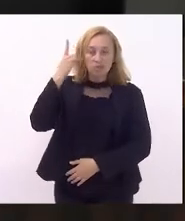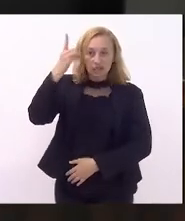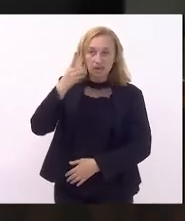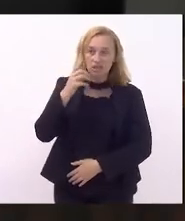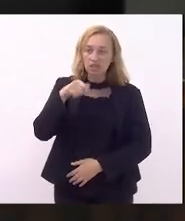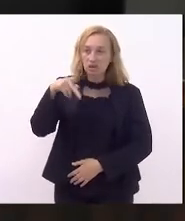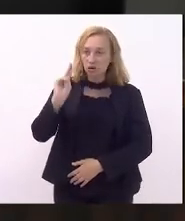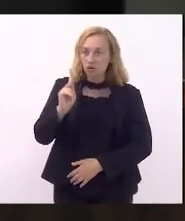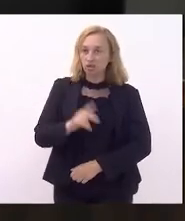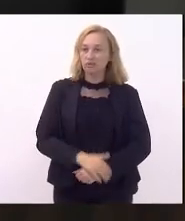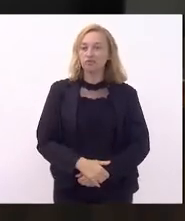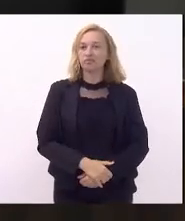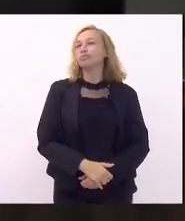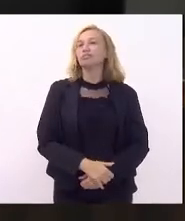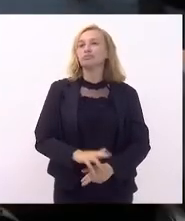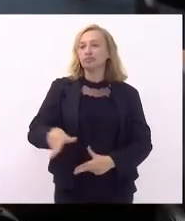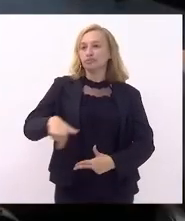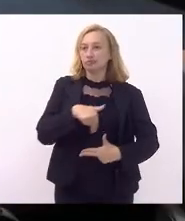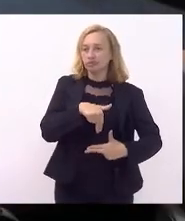aqui no bloco.